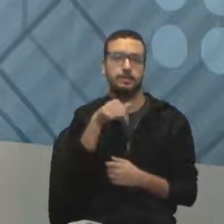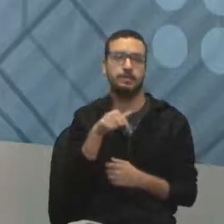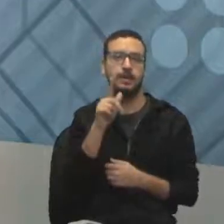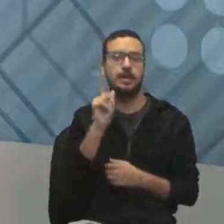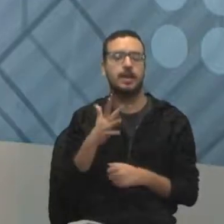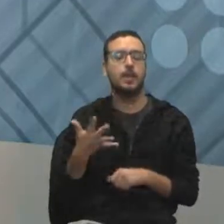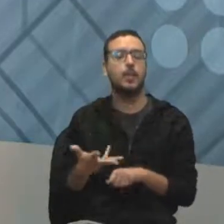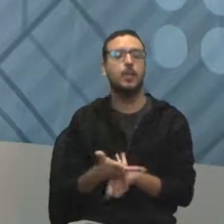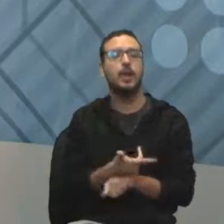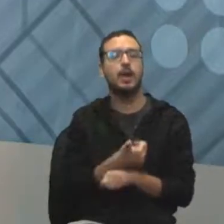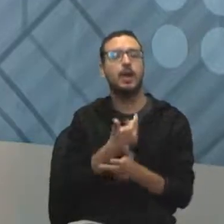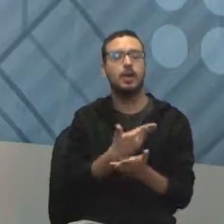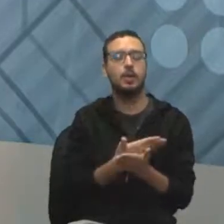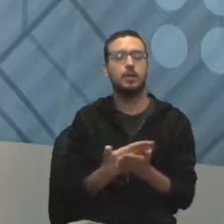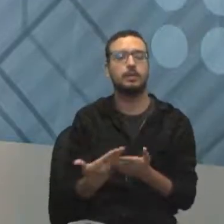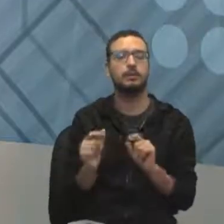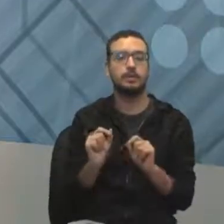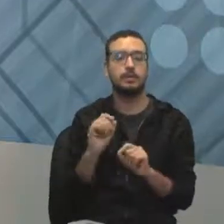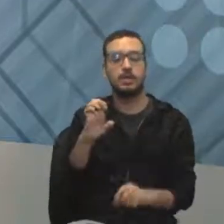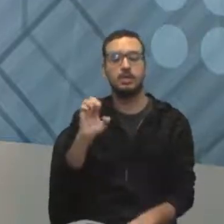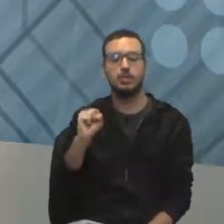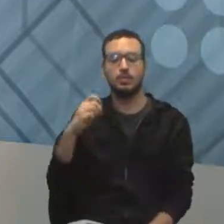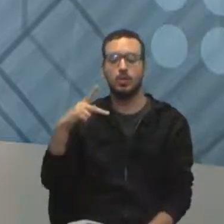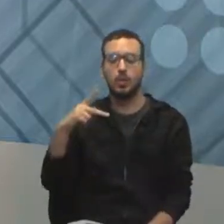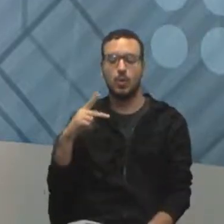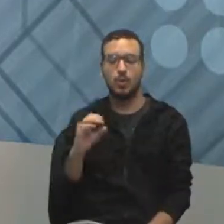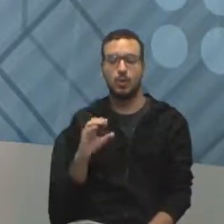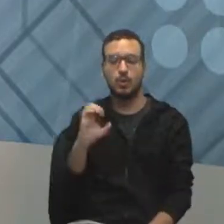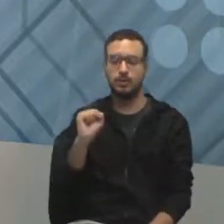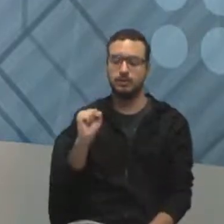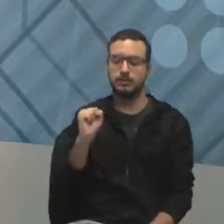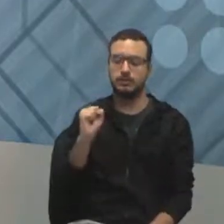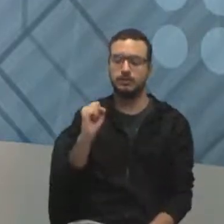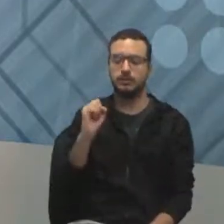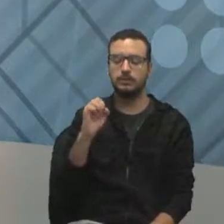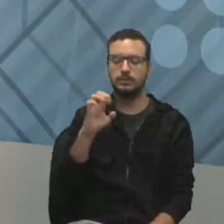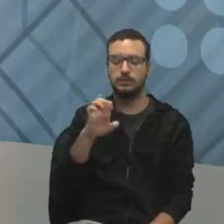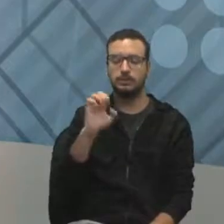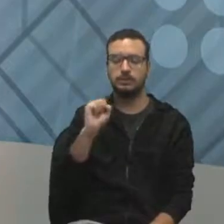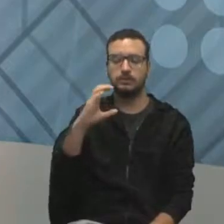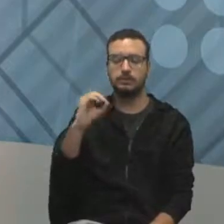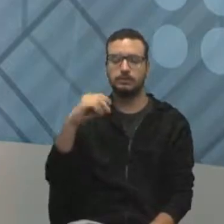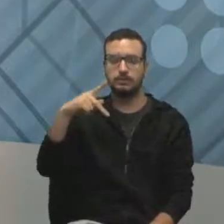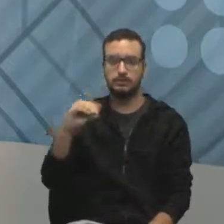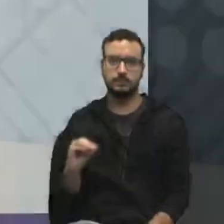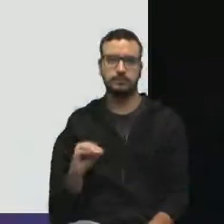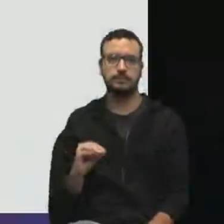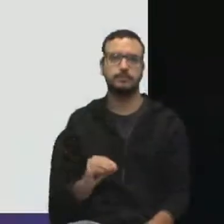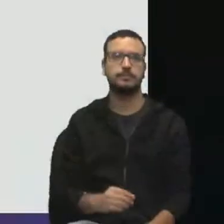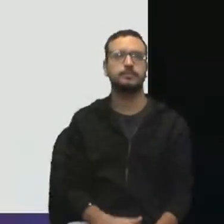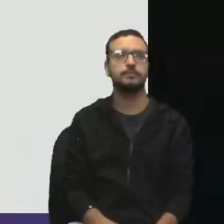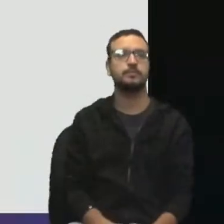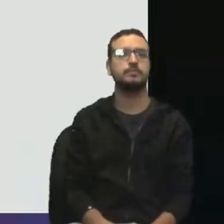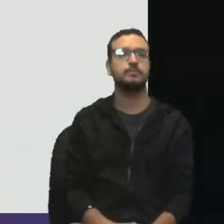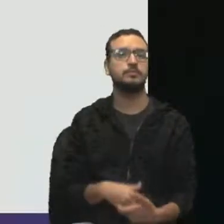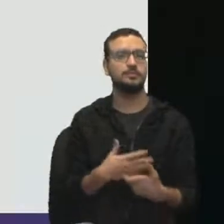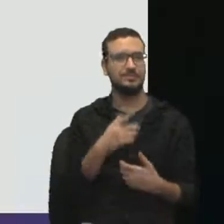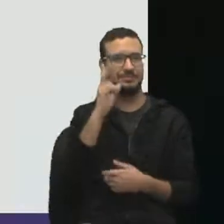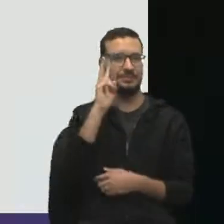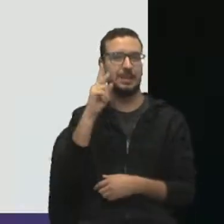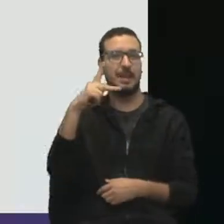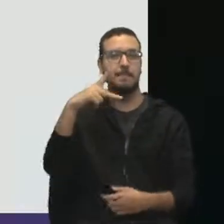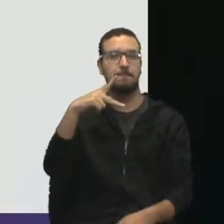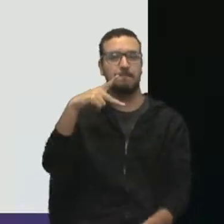qualidade começa com o quê? Com o que está no escopo. Então, vamos ver esses passos do gerenciamento aí de qualidade. Segundo o nosso guia